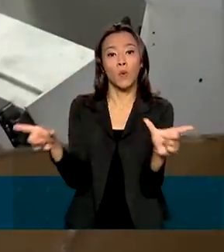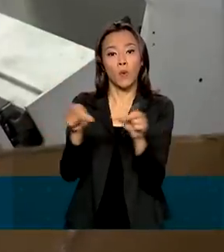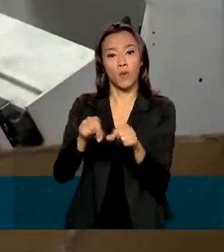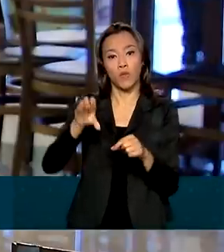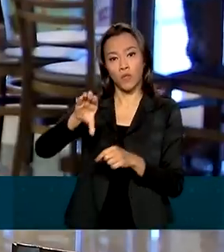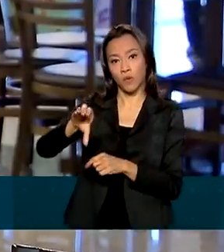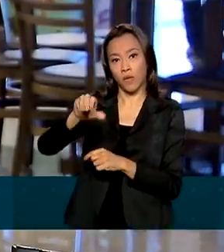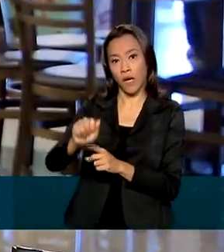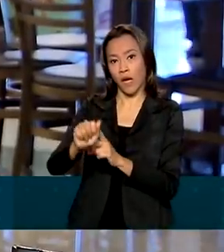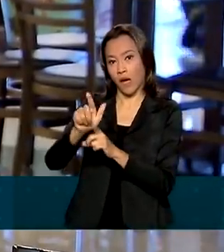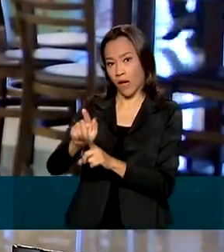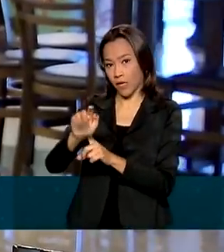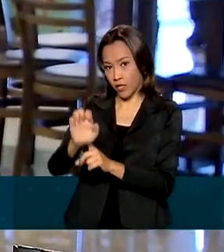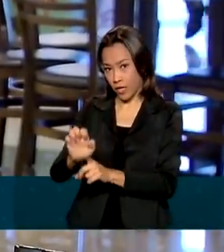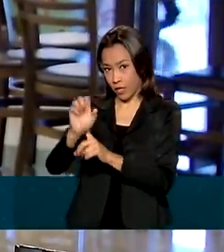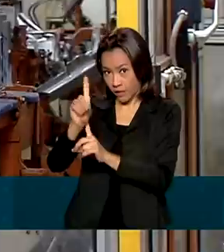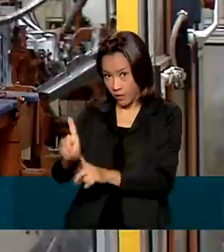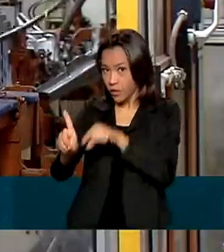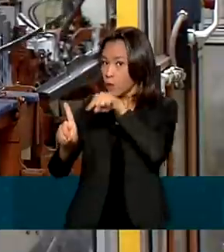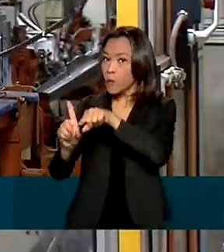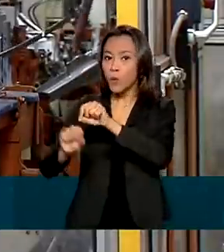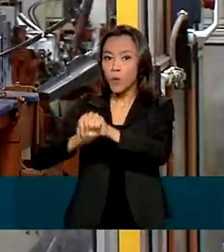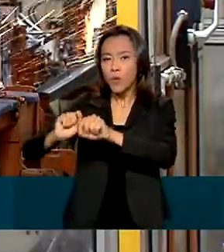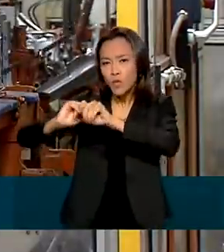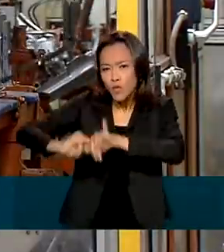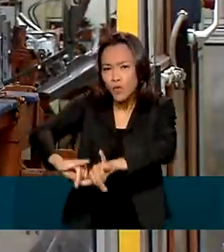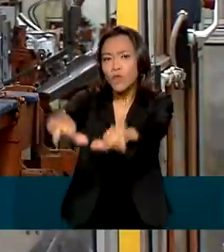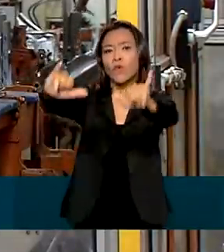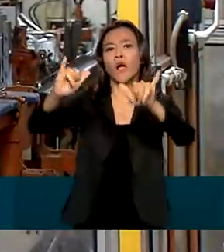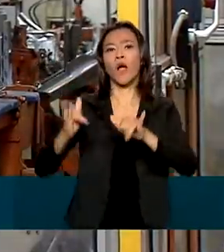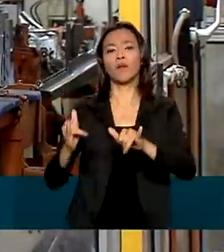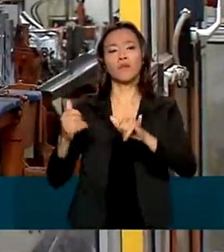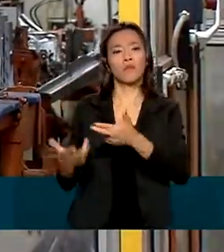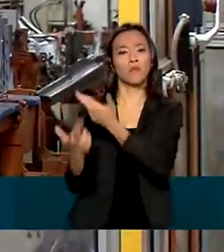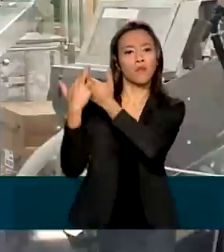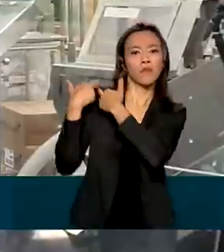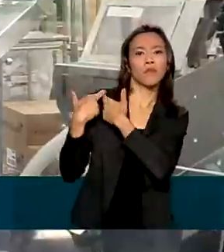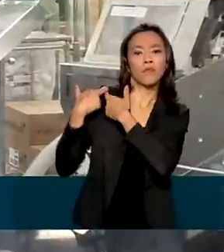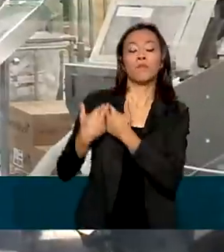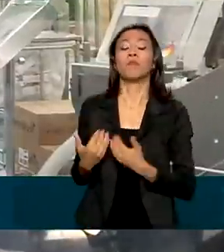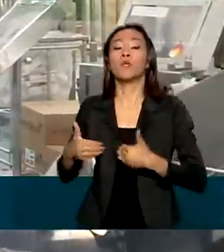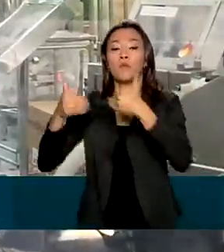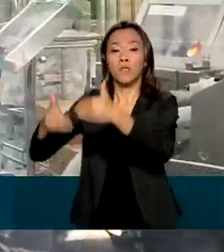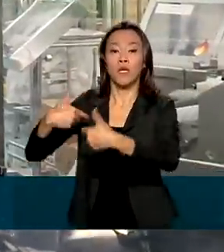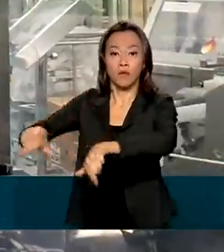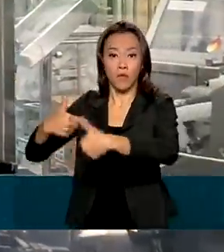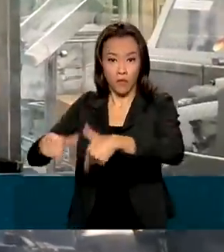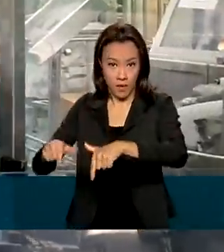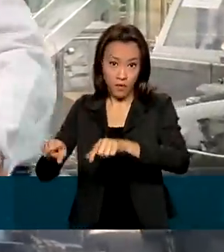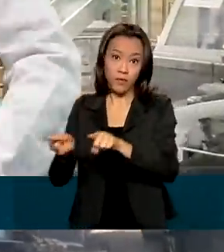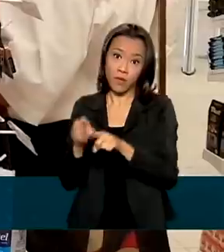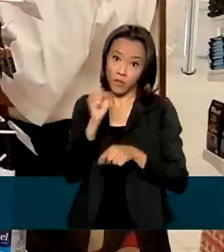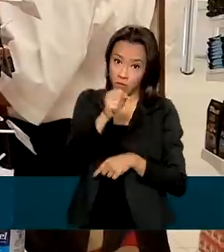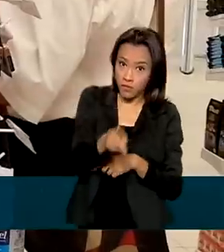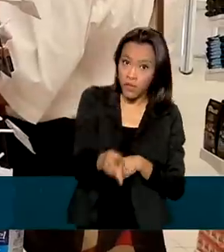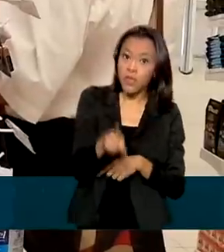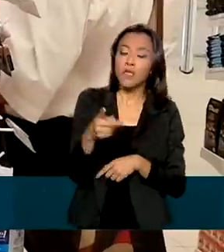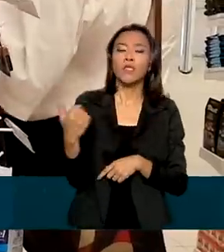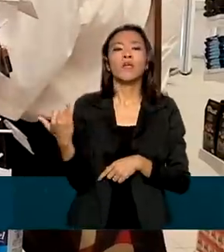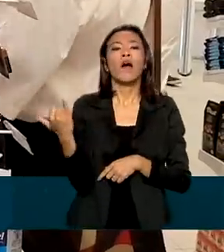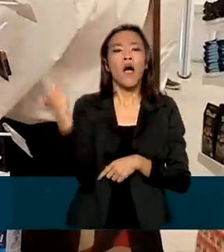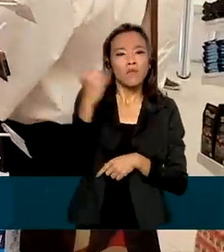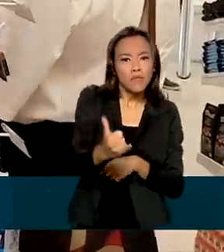Geral de Empregados e Desempregados, divulgados pelo Ministério do Trabalho e Previdência, confirmam a